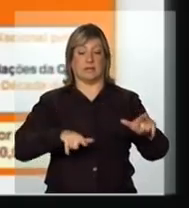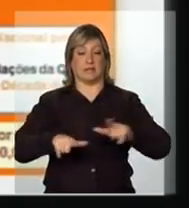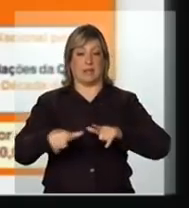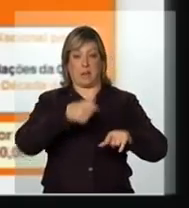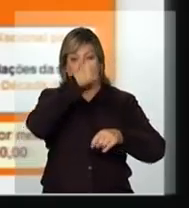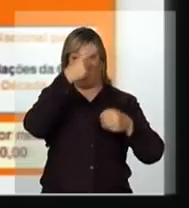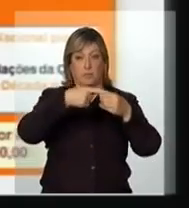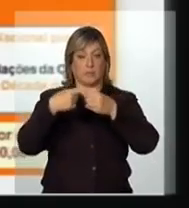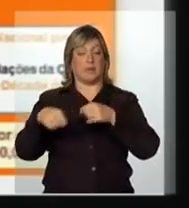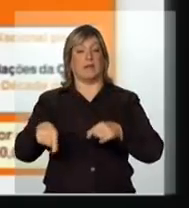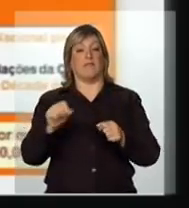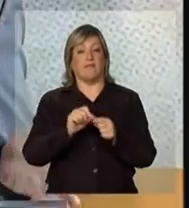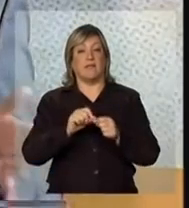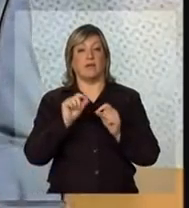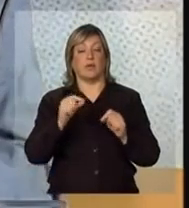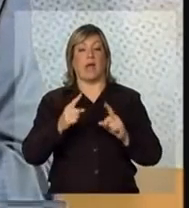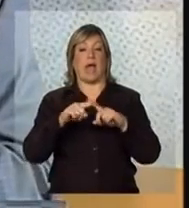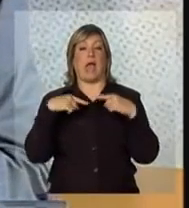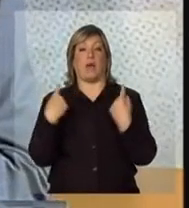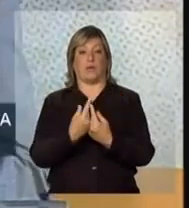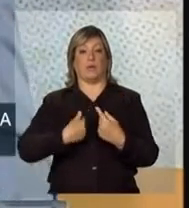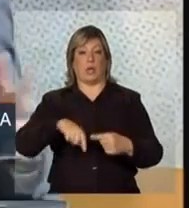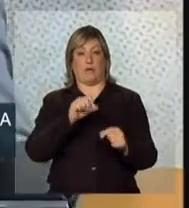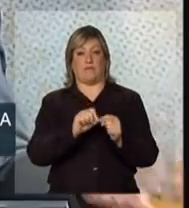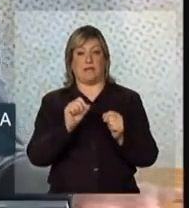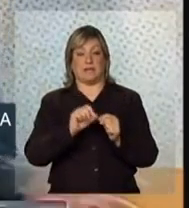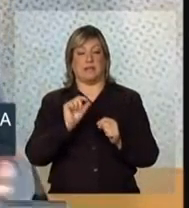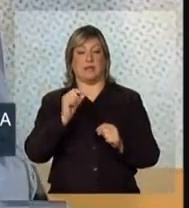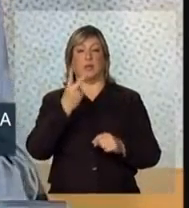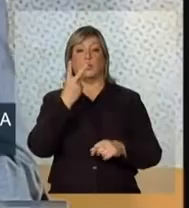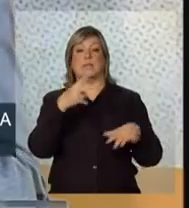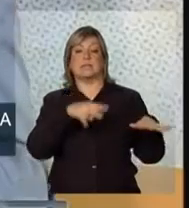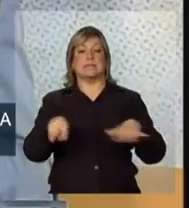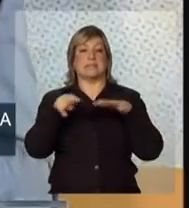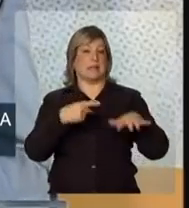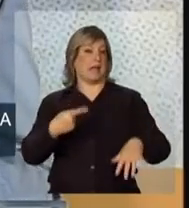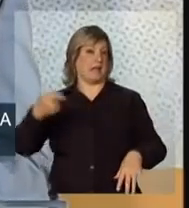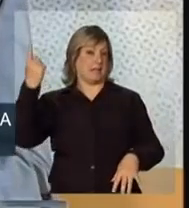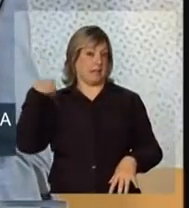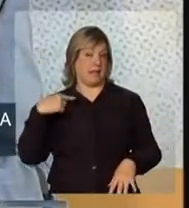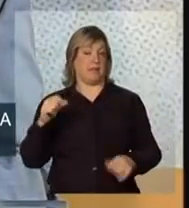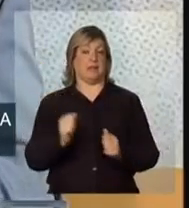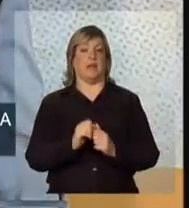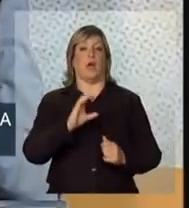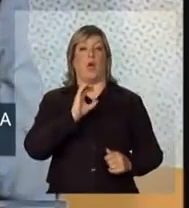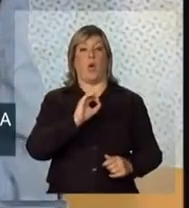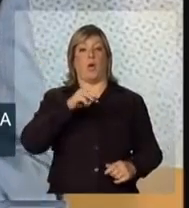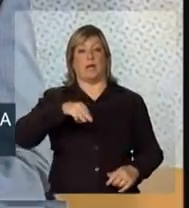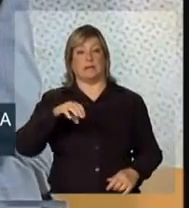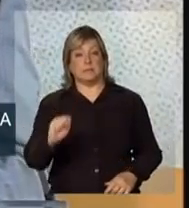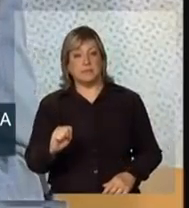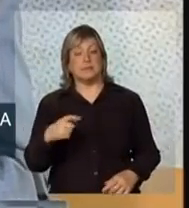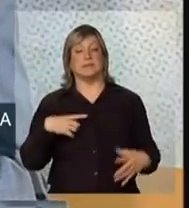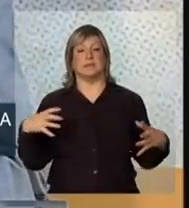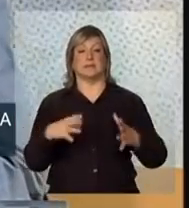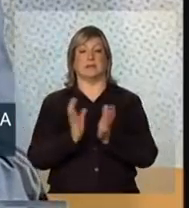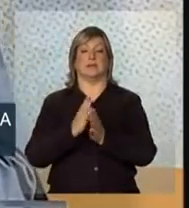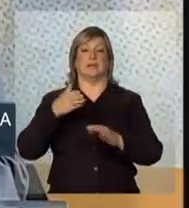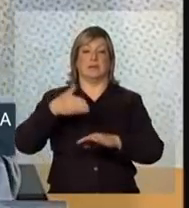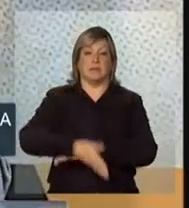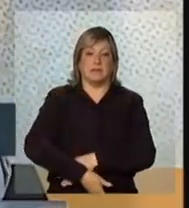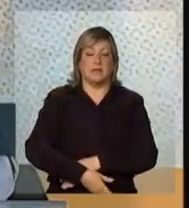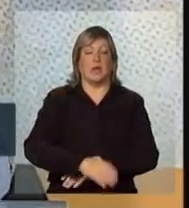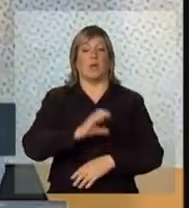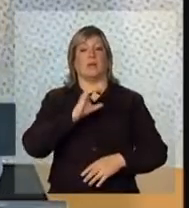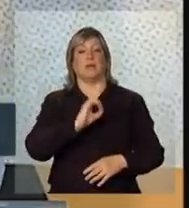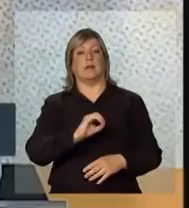municipais fez com que, numa reunião que realizamos há duas semanas atrás com a presença da Organização Mundial de Saúde, Organização Pan-Americana